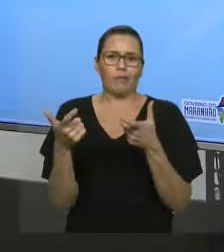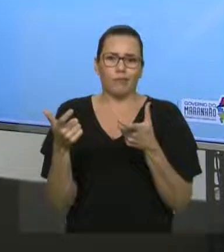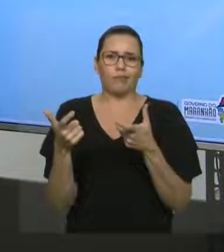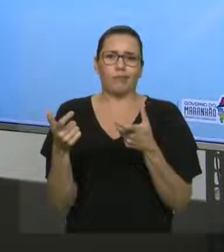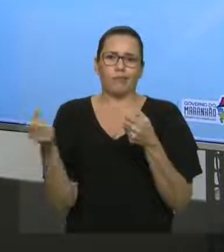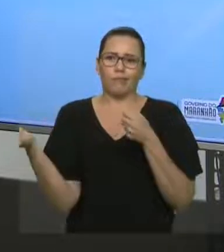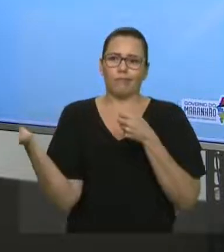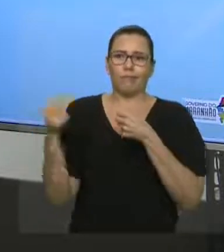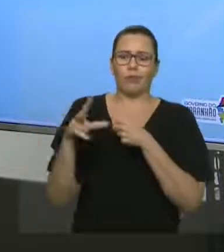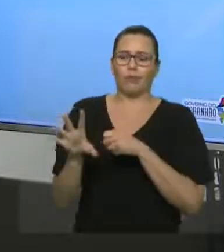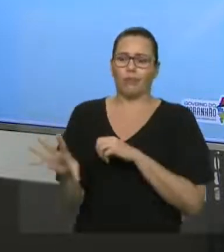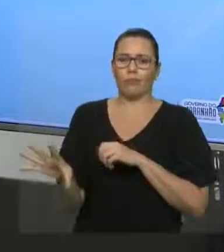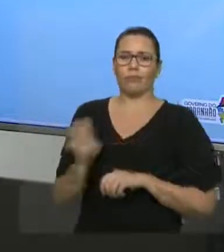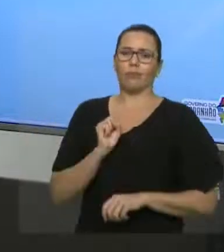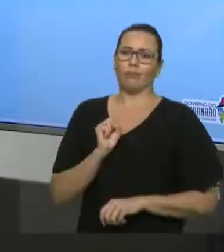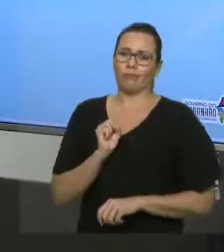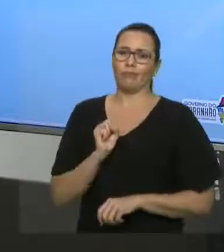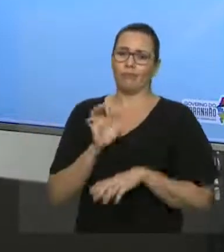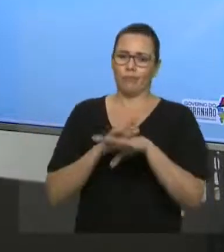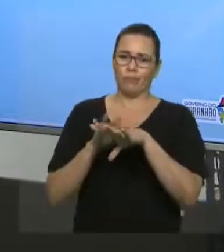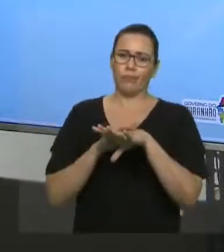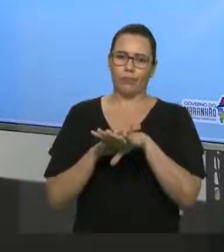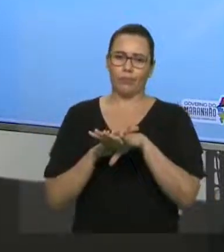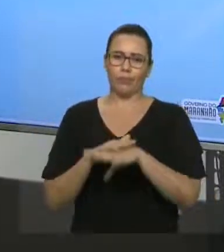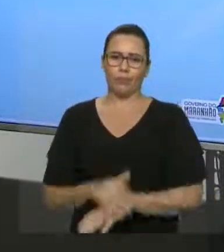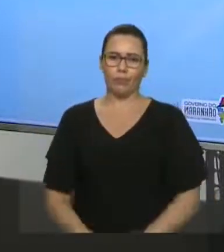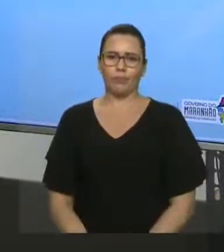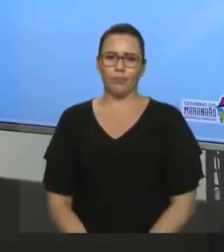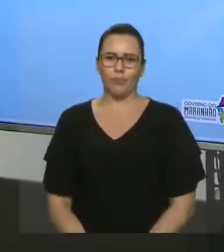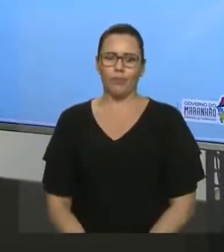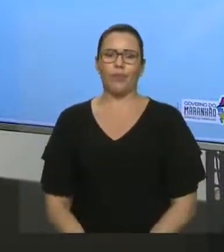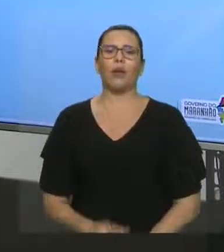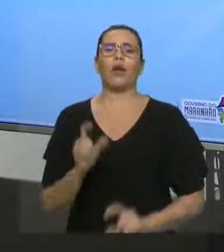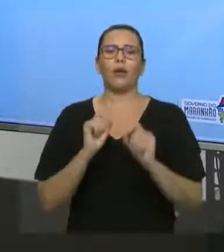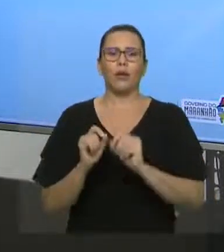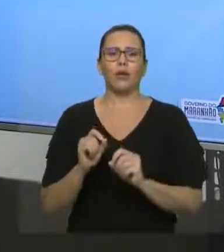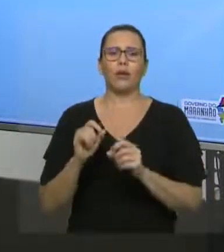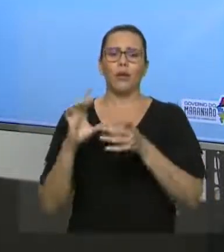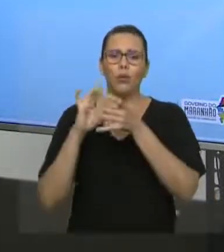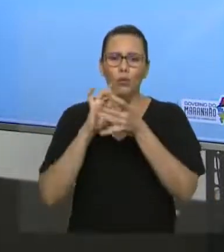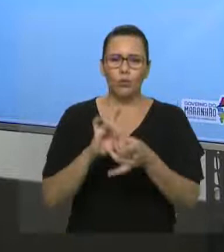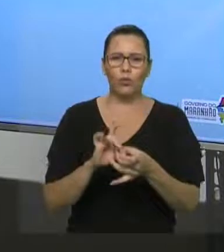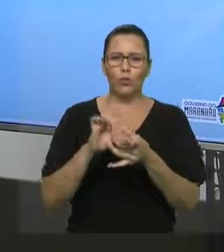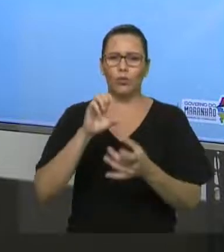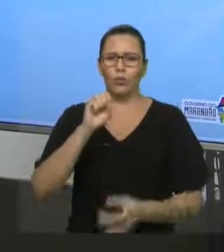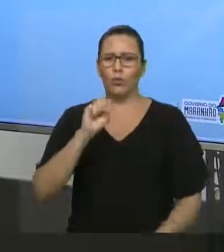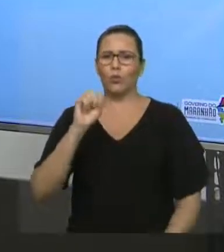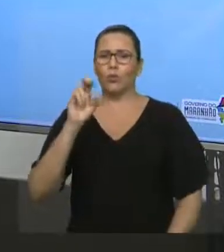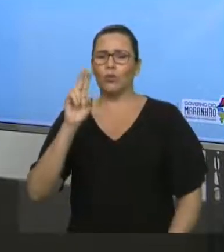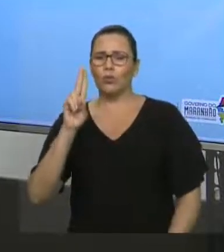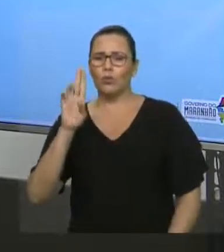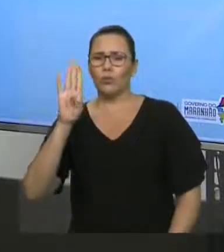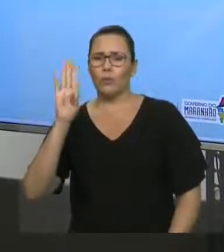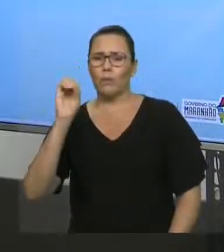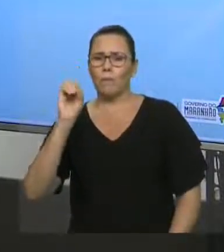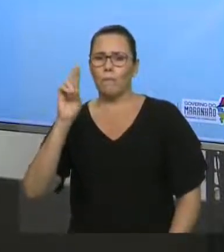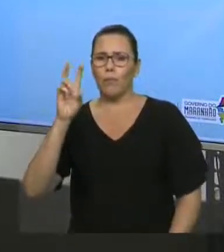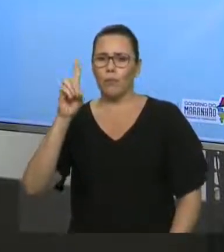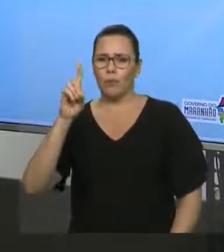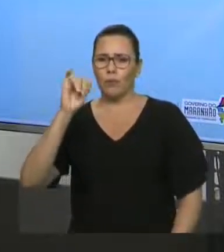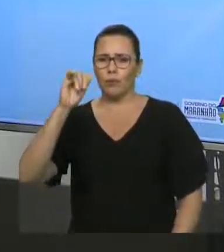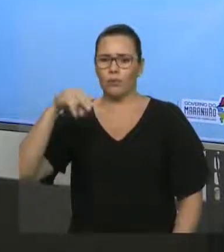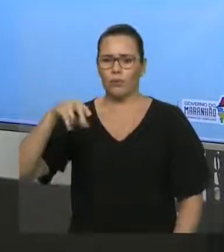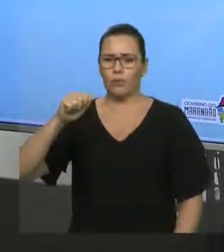subordinativa causal, certo? Conjunção